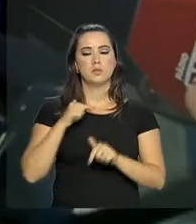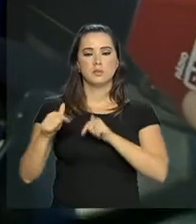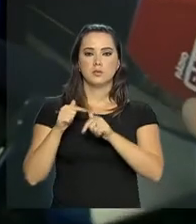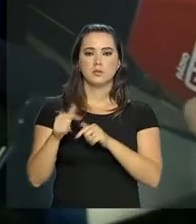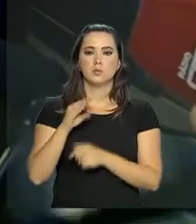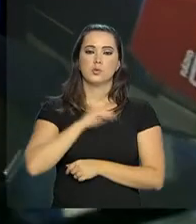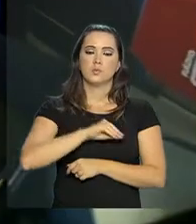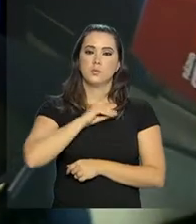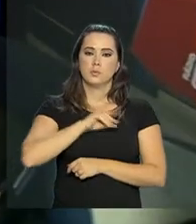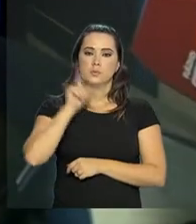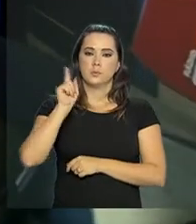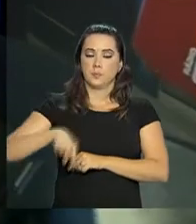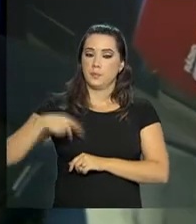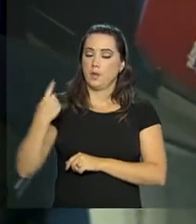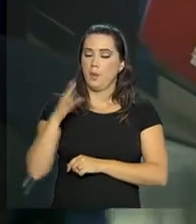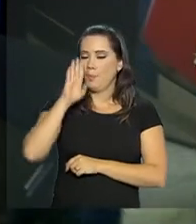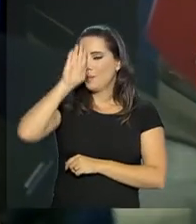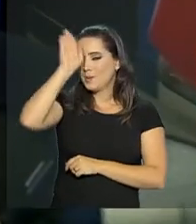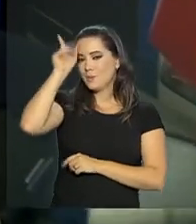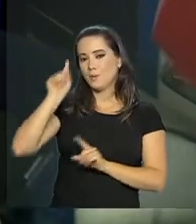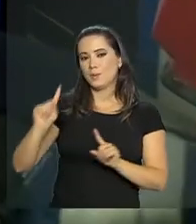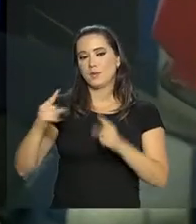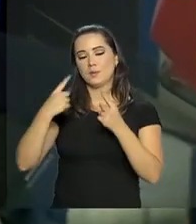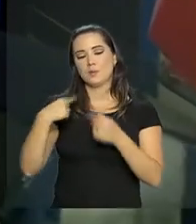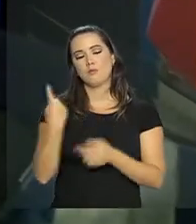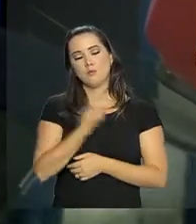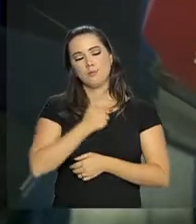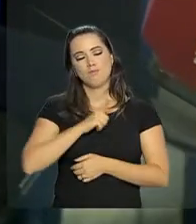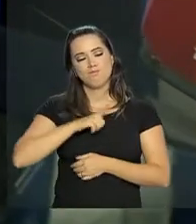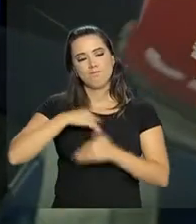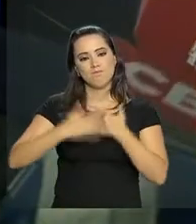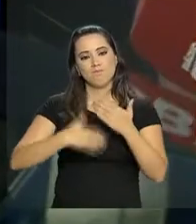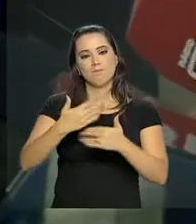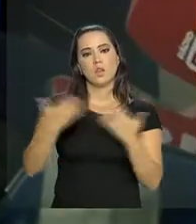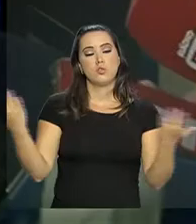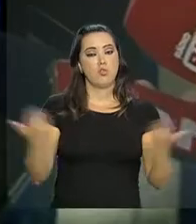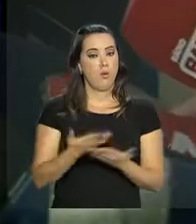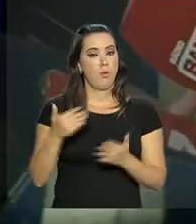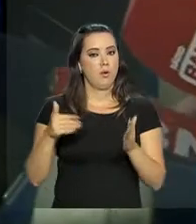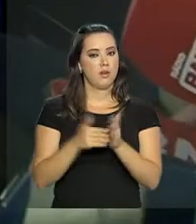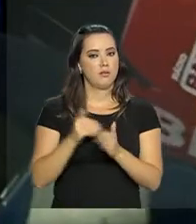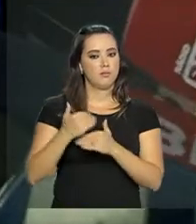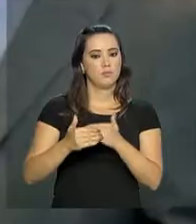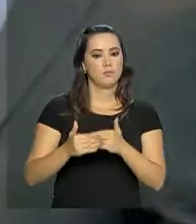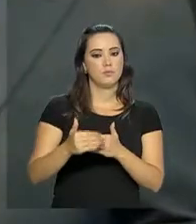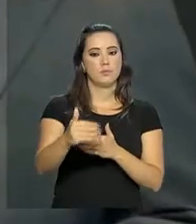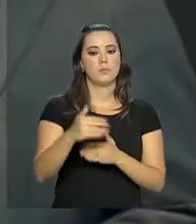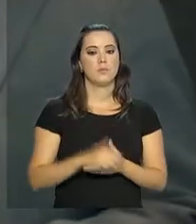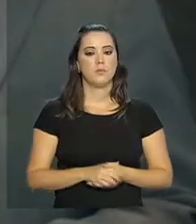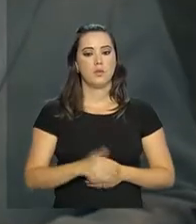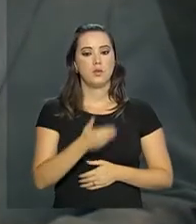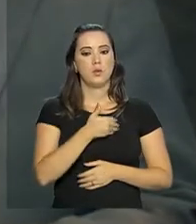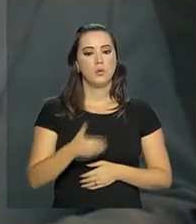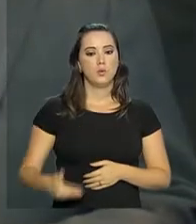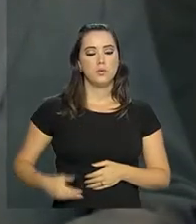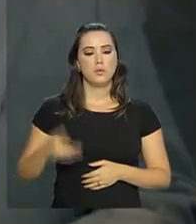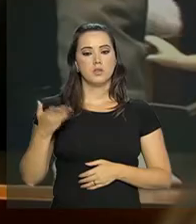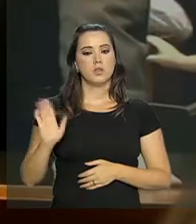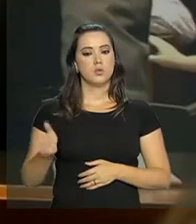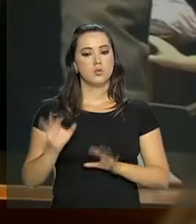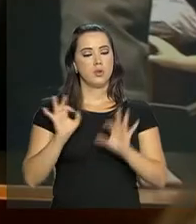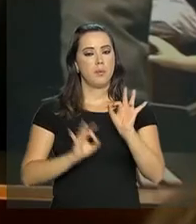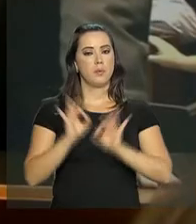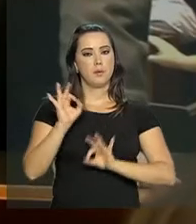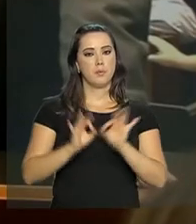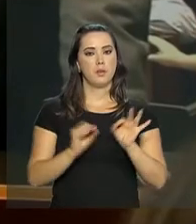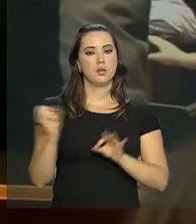emprego e renda, que é o principal desafio que nós temos de agora e daqui para frente. E o governo já prepara novos